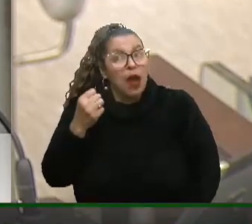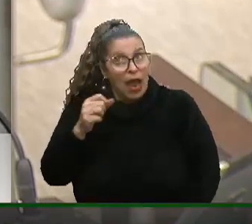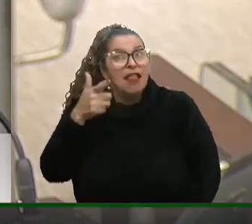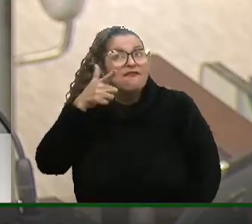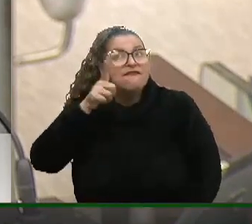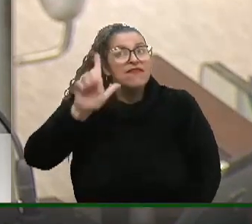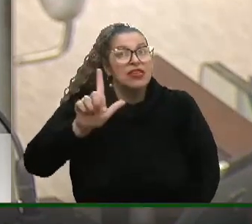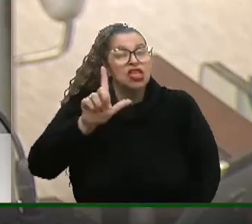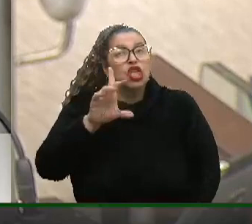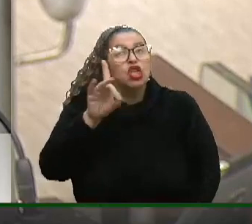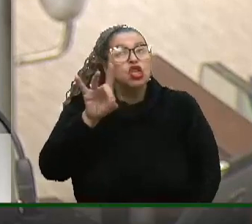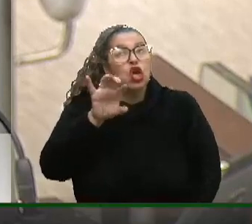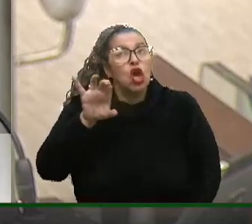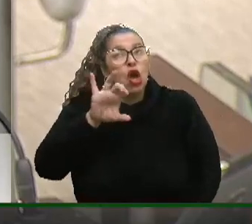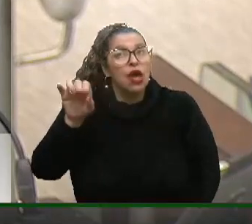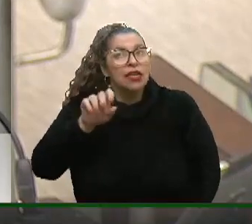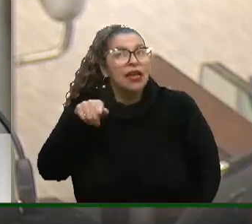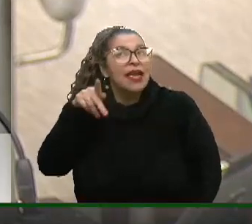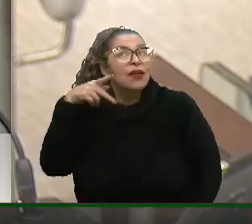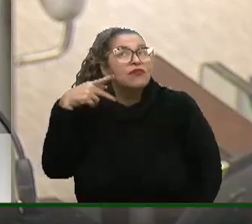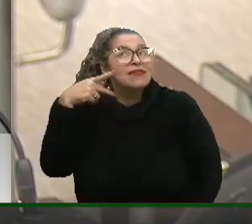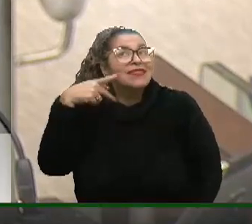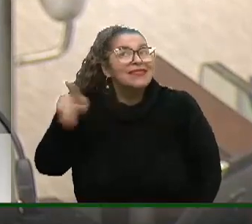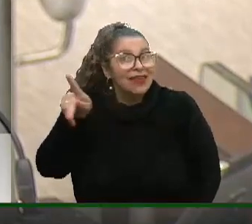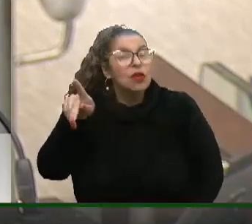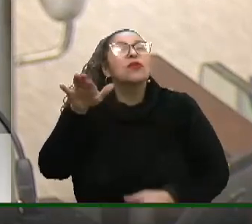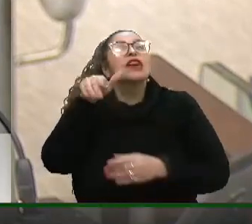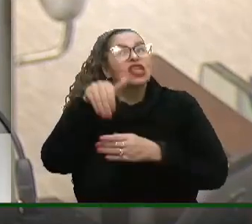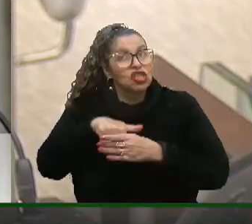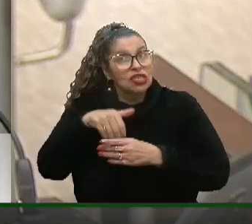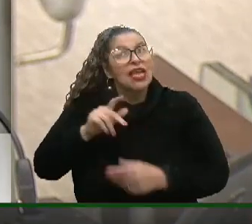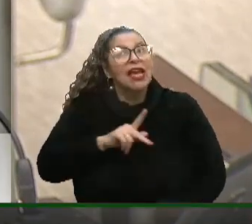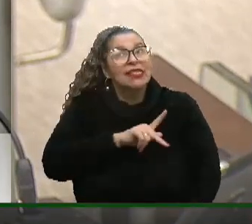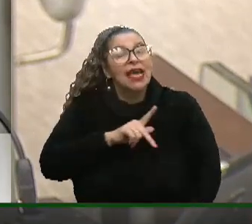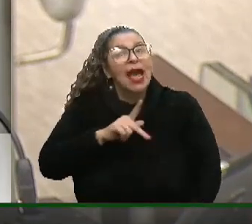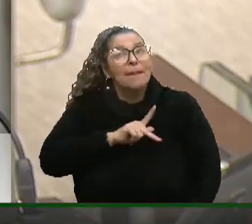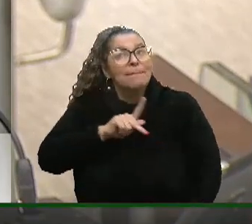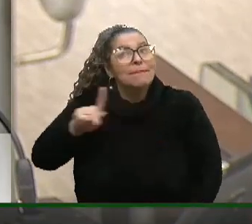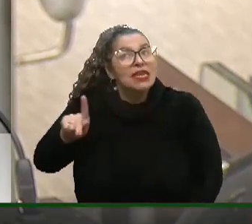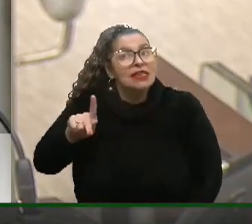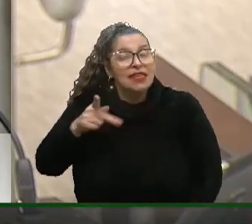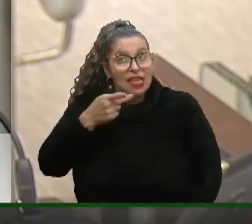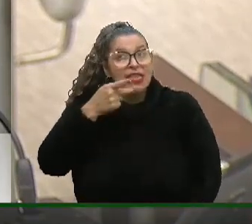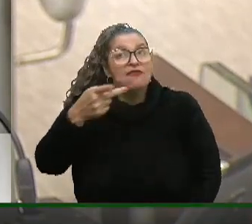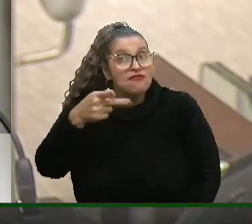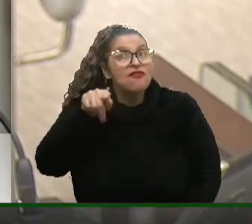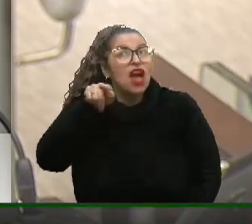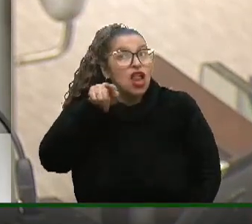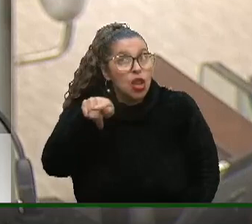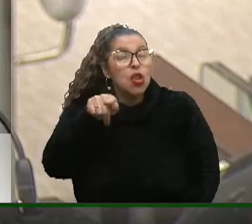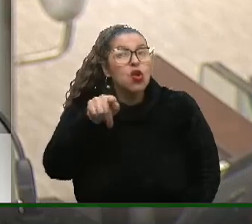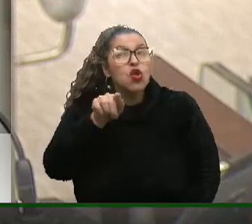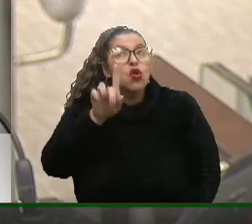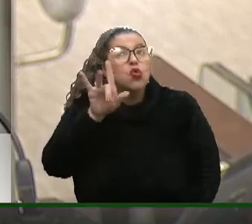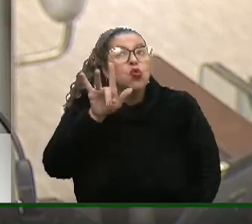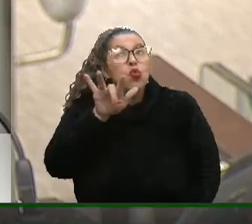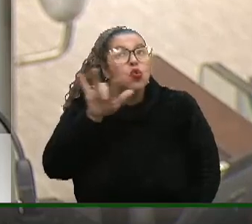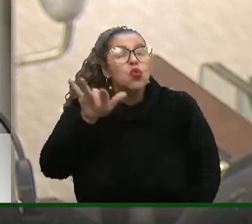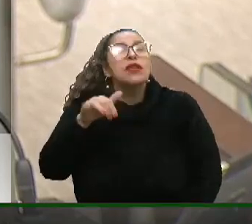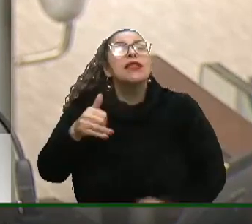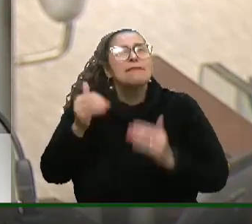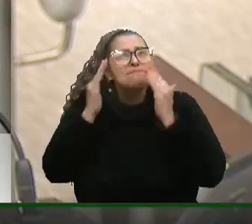logo, João Dória é o seu pré-candidato à presidência e, recentemente, disse que o Lula merece